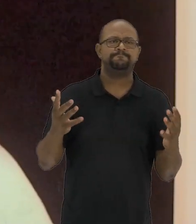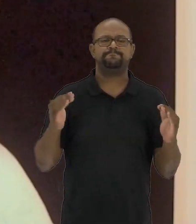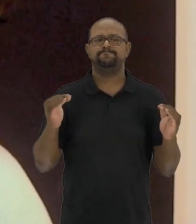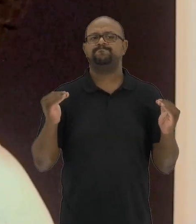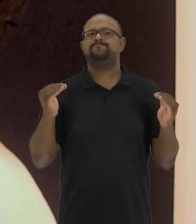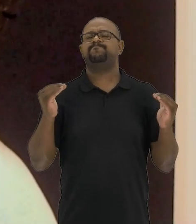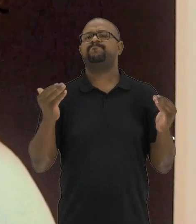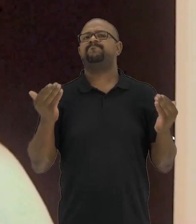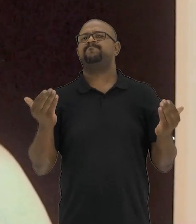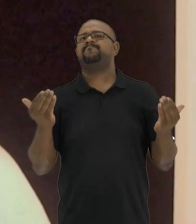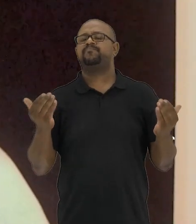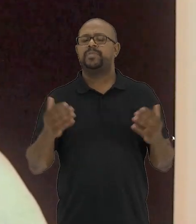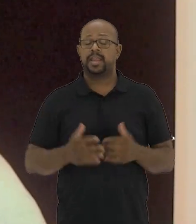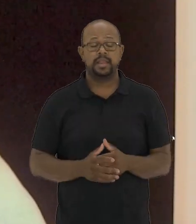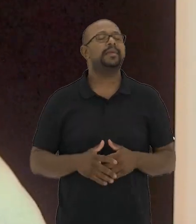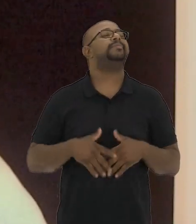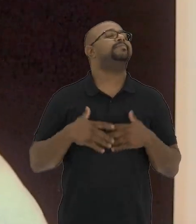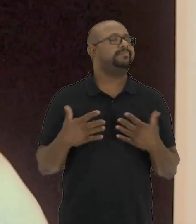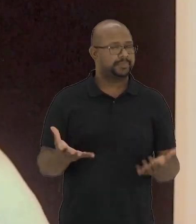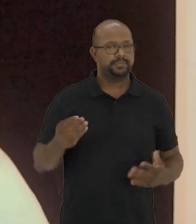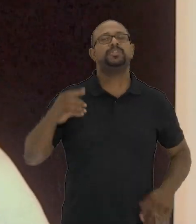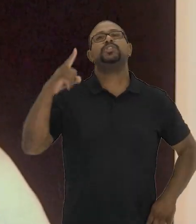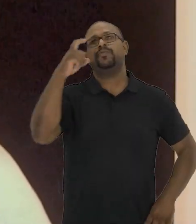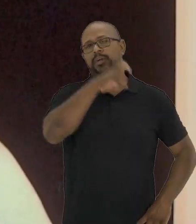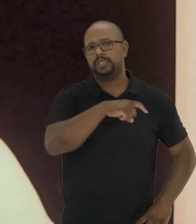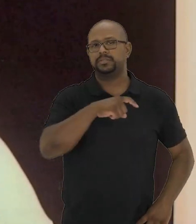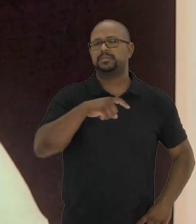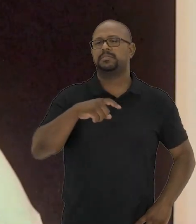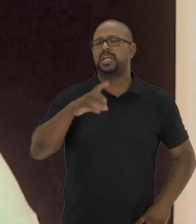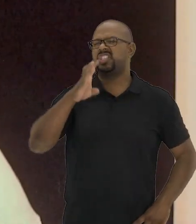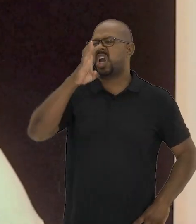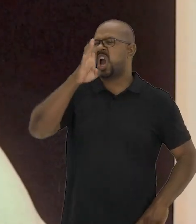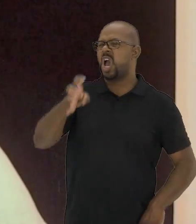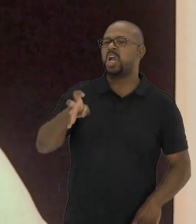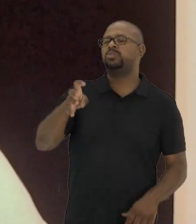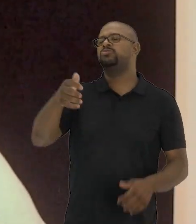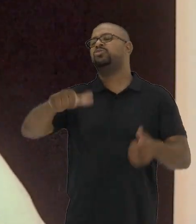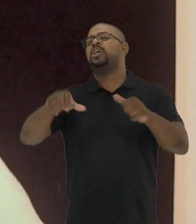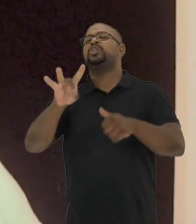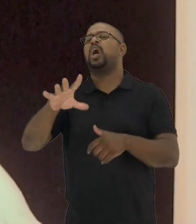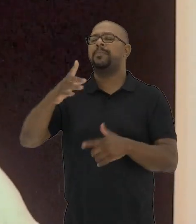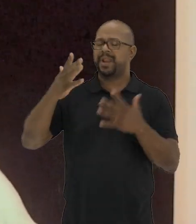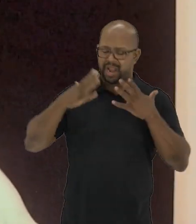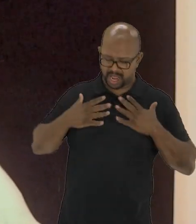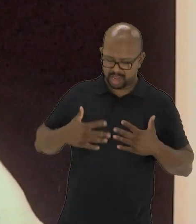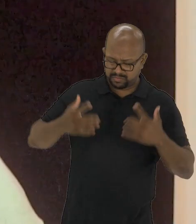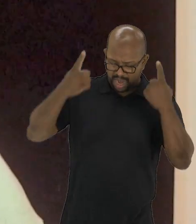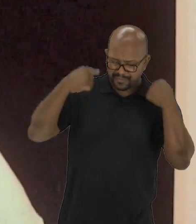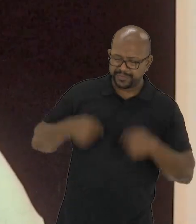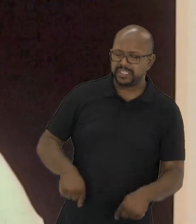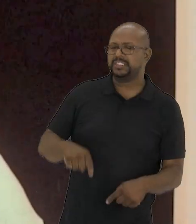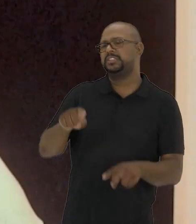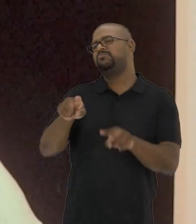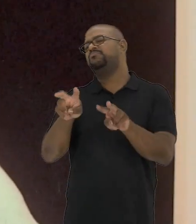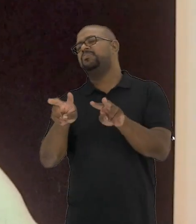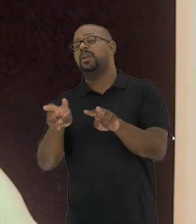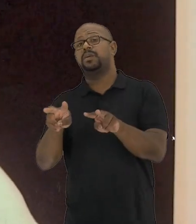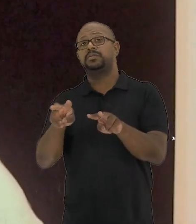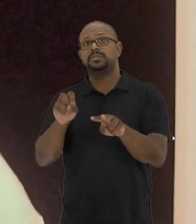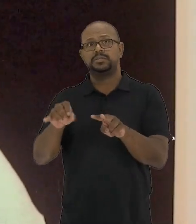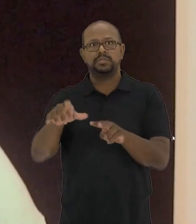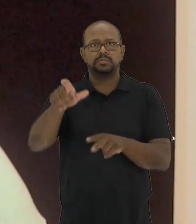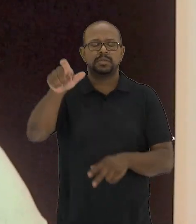certezas, em estados de suspensão. Por isso, é muito difícil julgarmos uma pessoa somente pela aparência